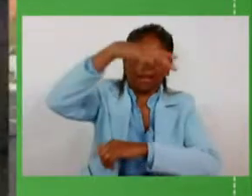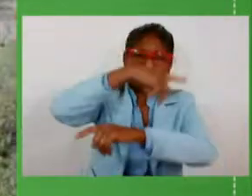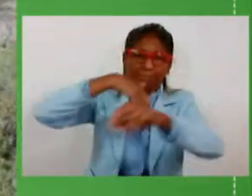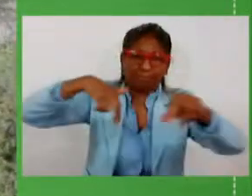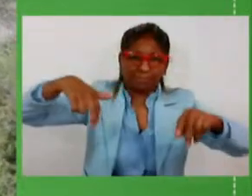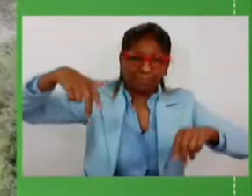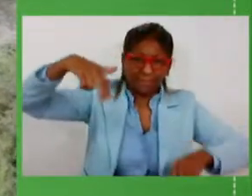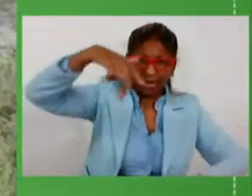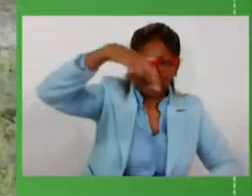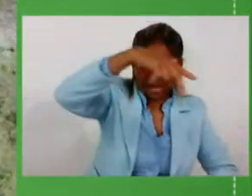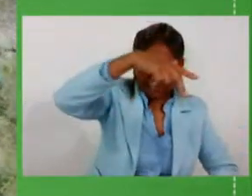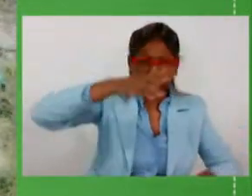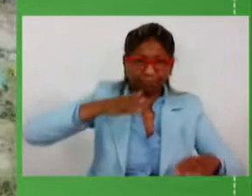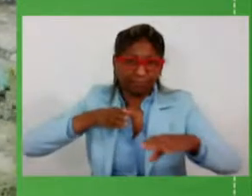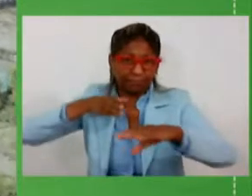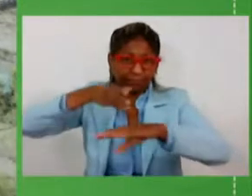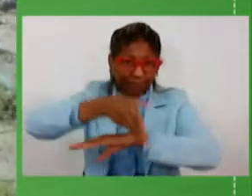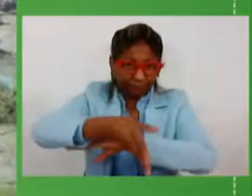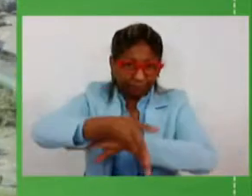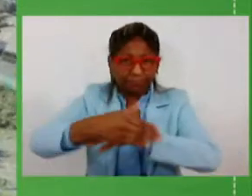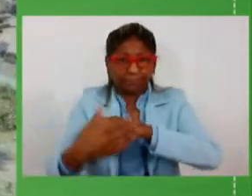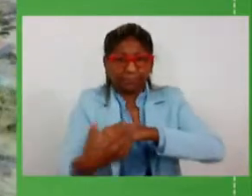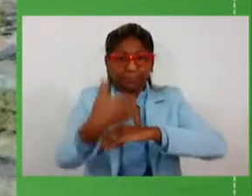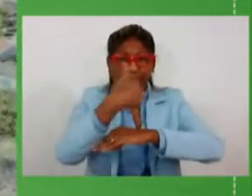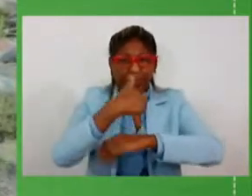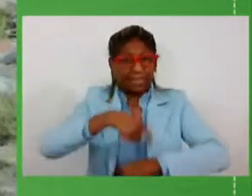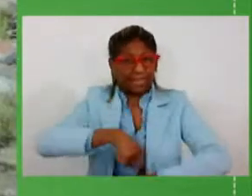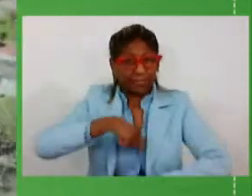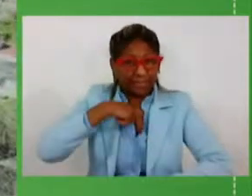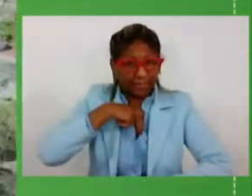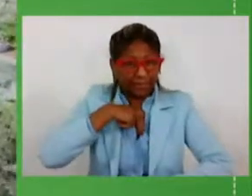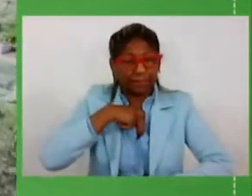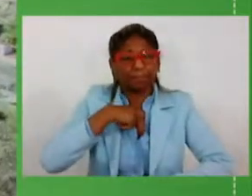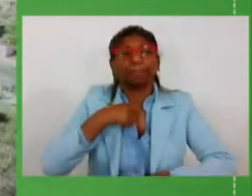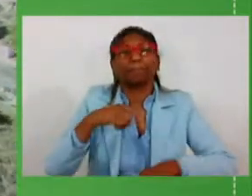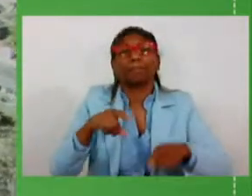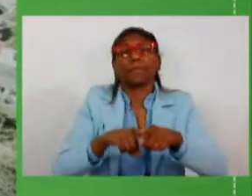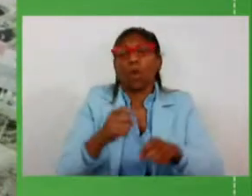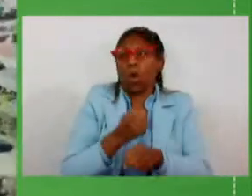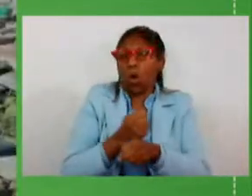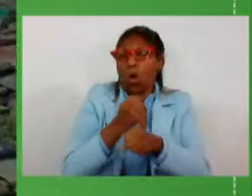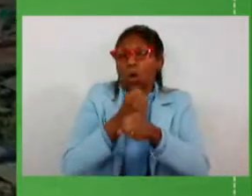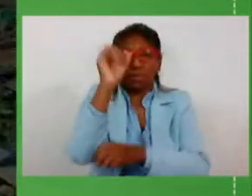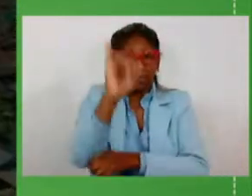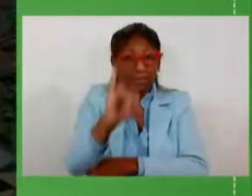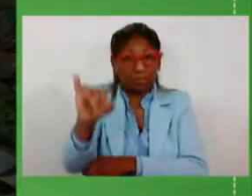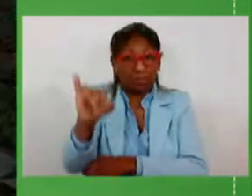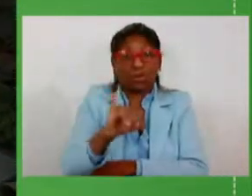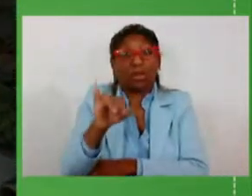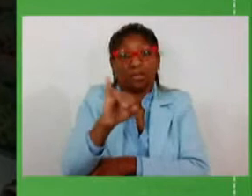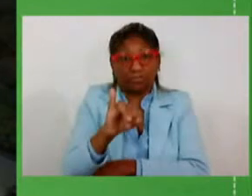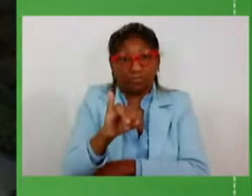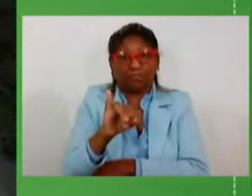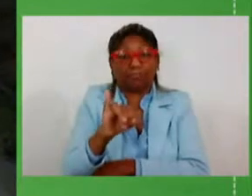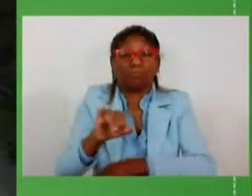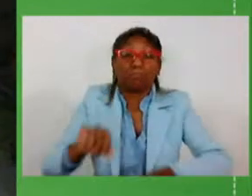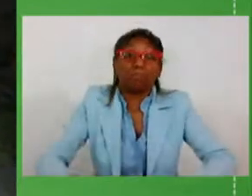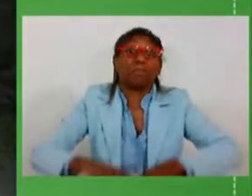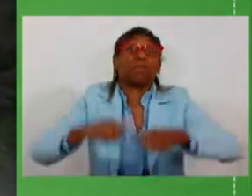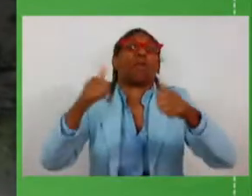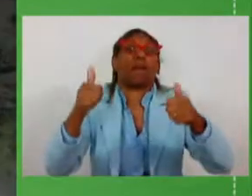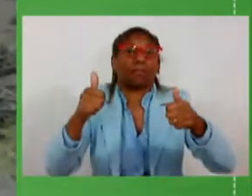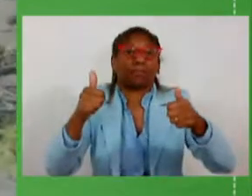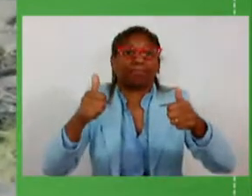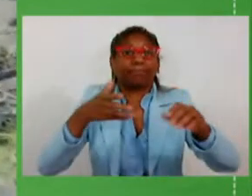intersecção com a 030 em Gravataí. Serão obras importantes para também melhorar a condição de